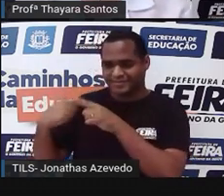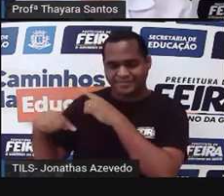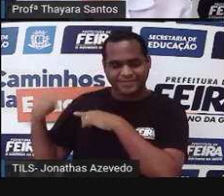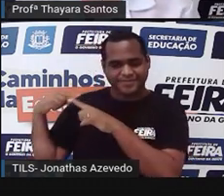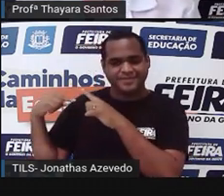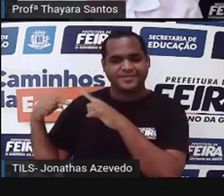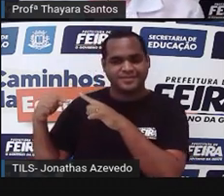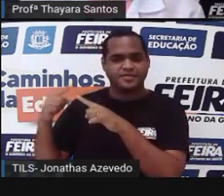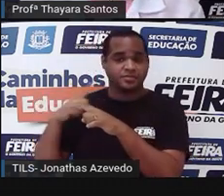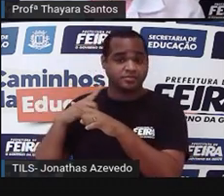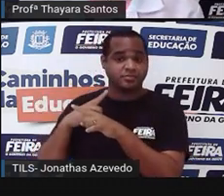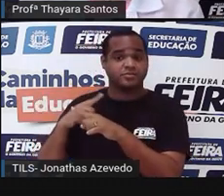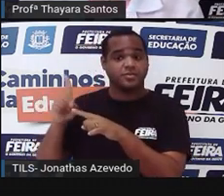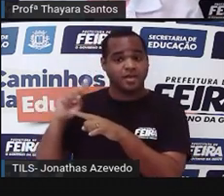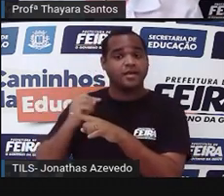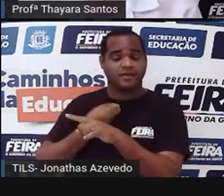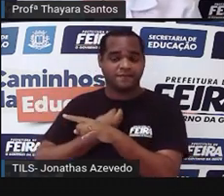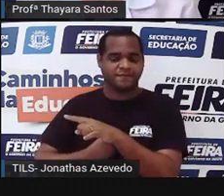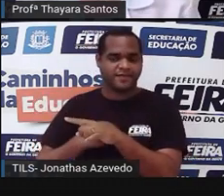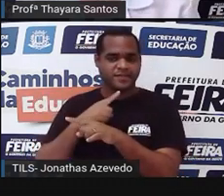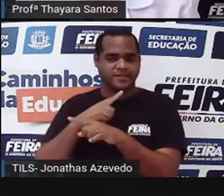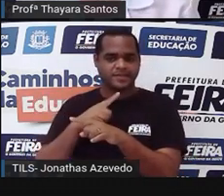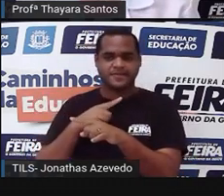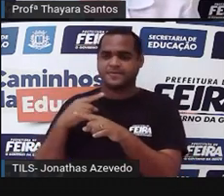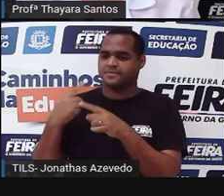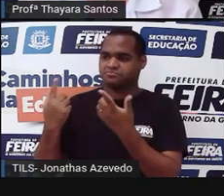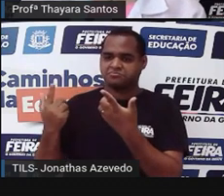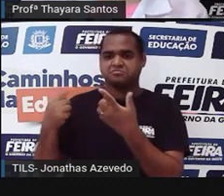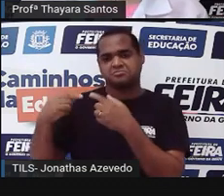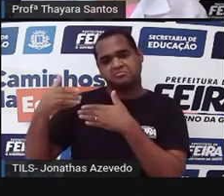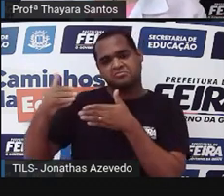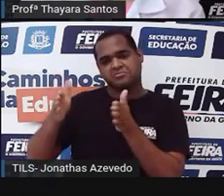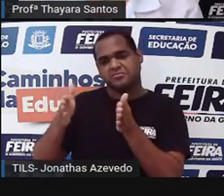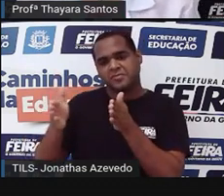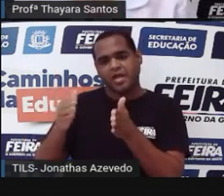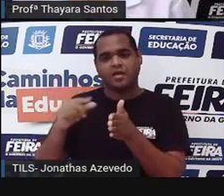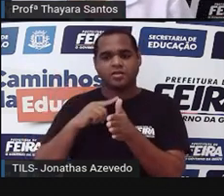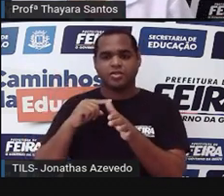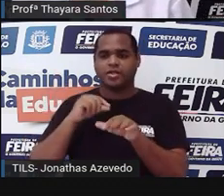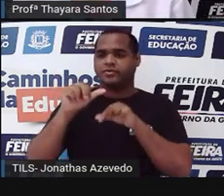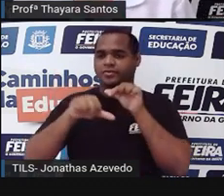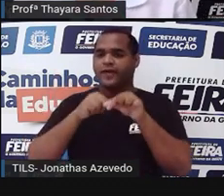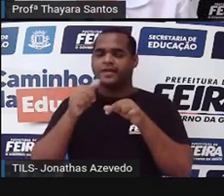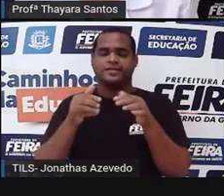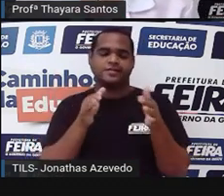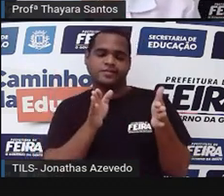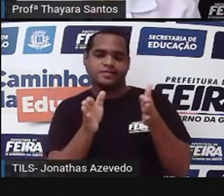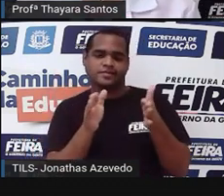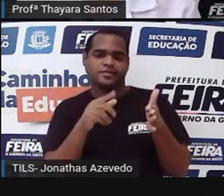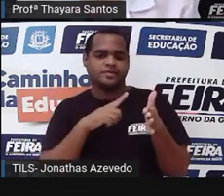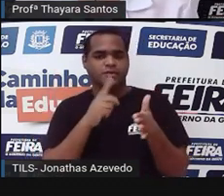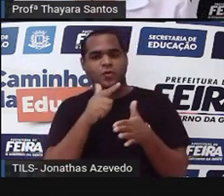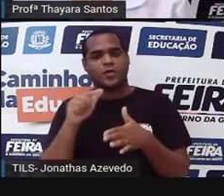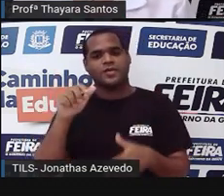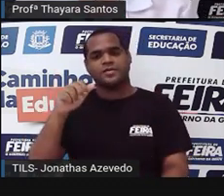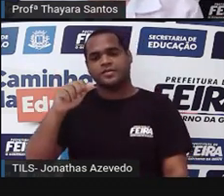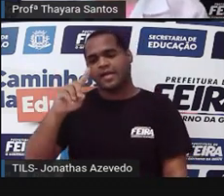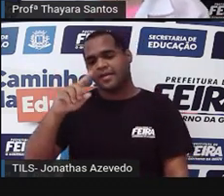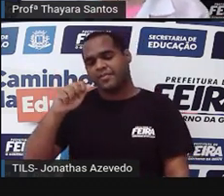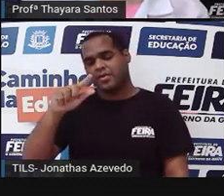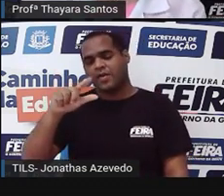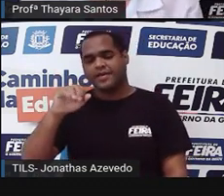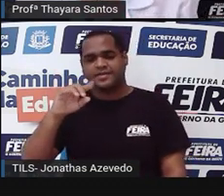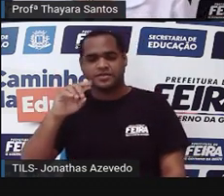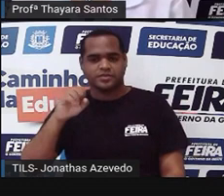significa que uma fase da vida delas, elas estão na fase diploide e outra fase, elas estão na haploide. Isso tem a ver com aquele